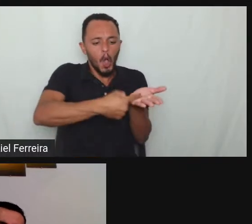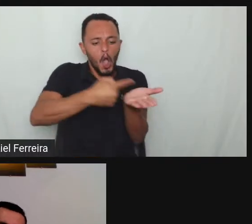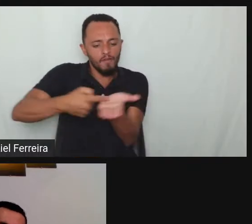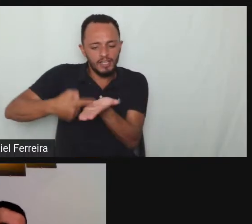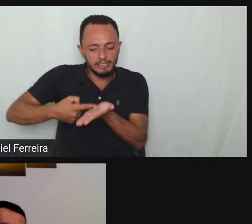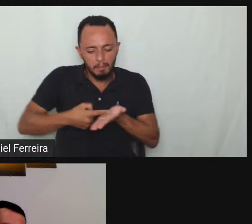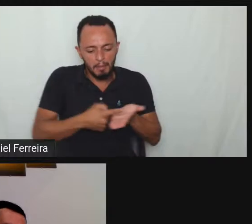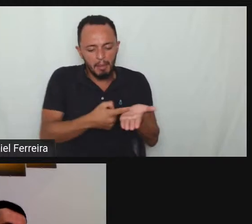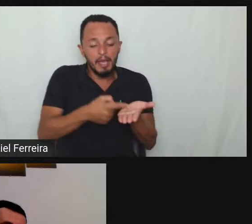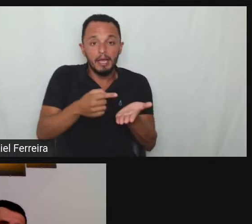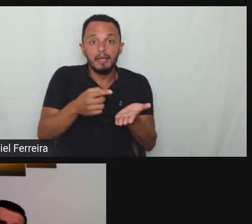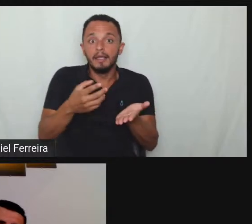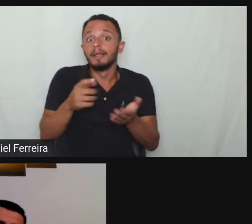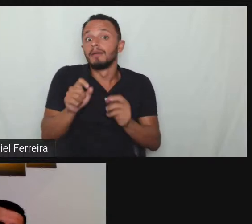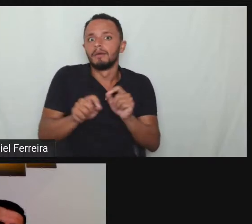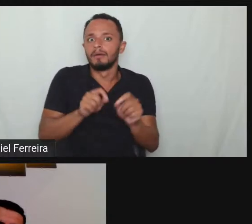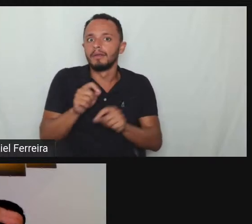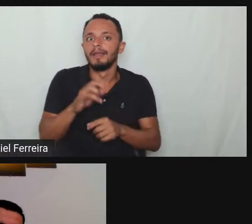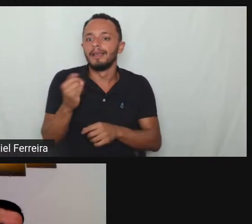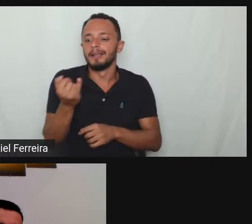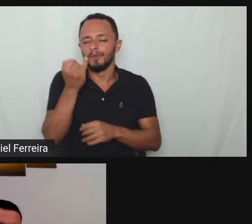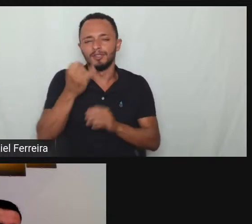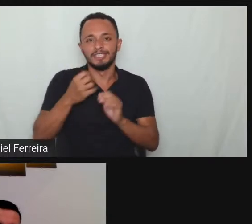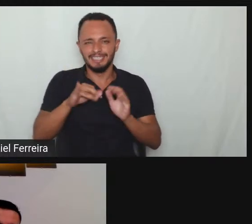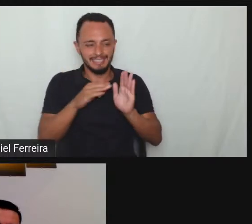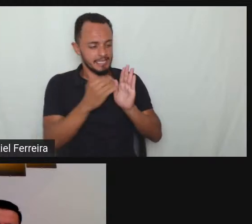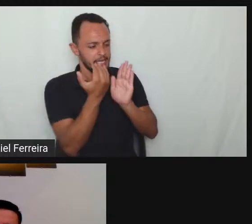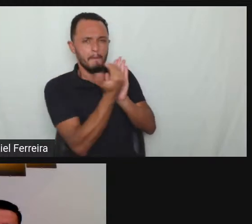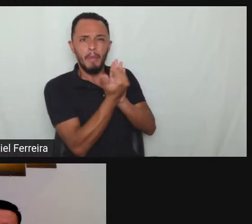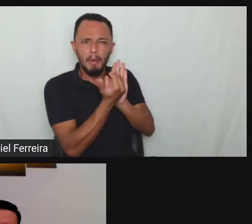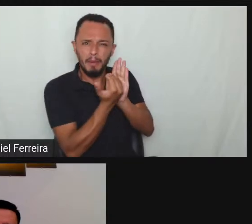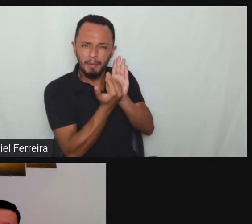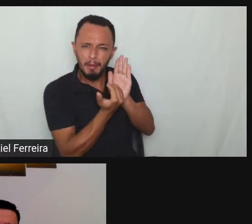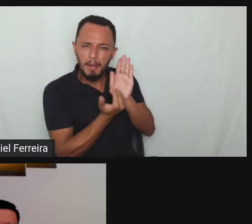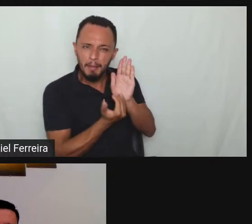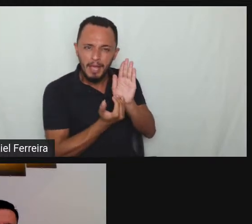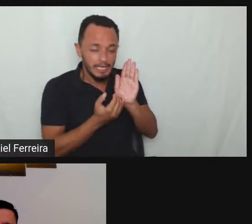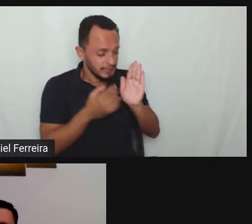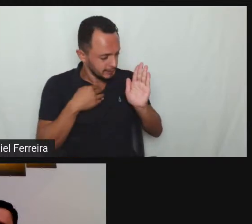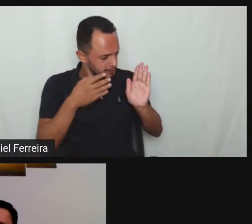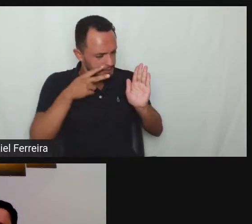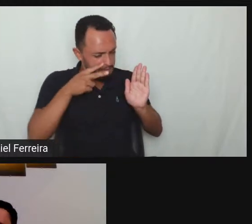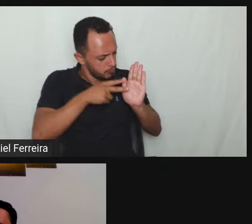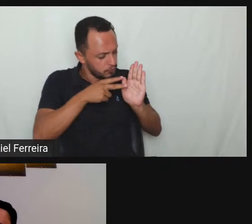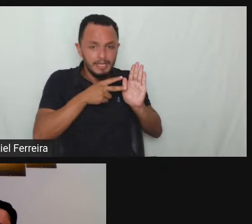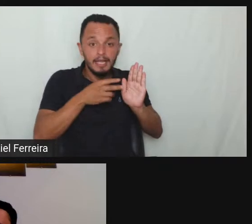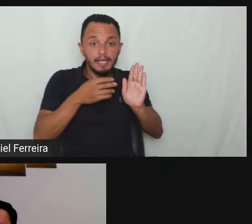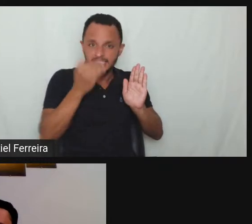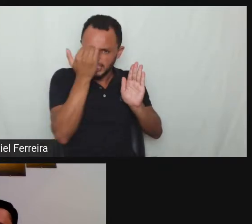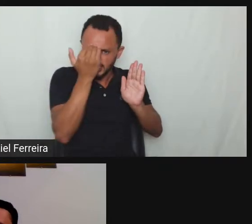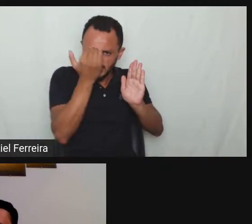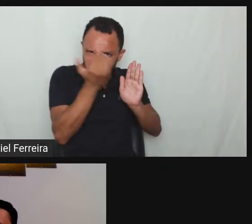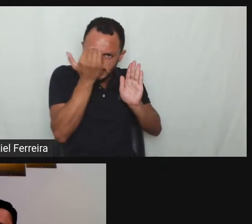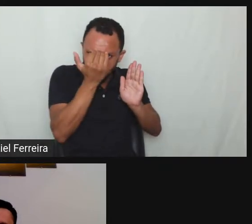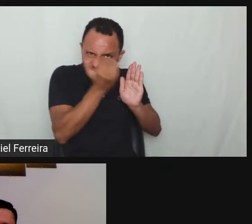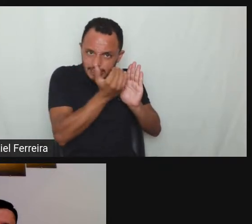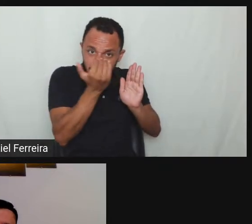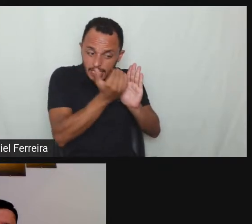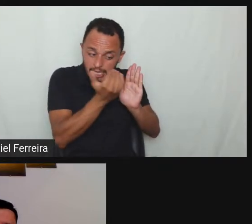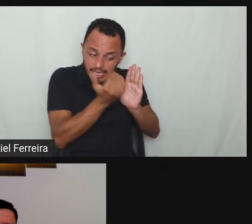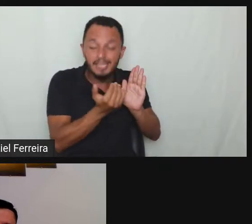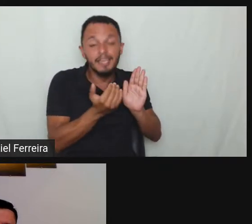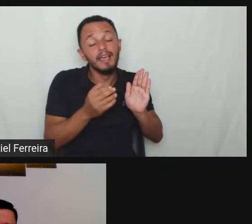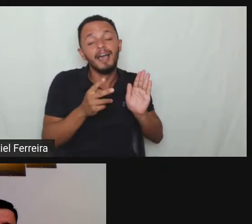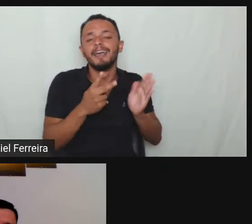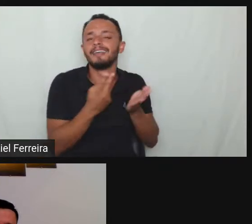botar um ponto já falta muito fiscalização na na minha opinião sabe eu acho que o estado tinha que